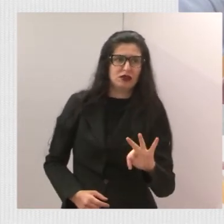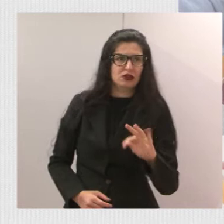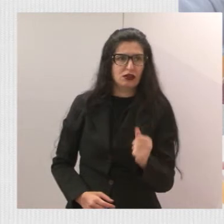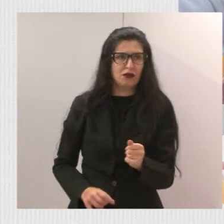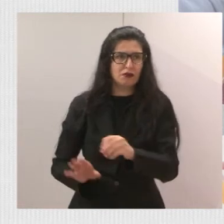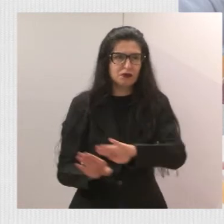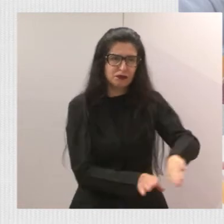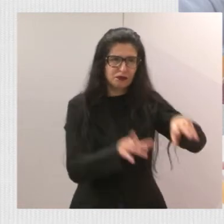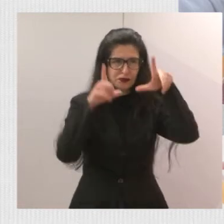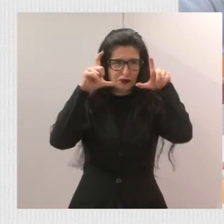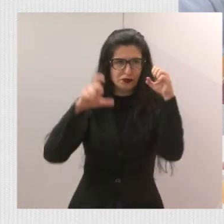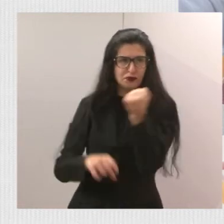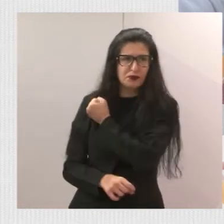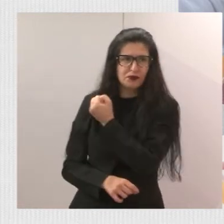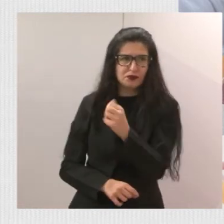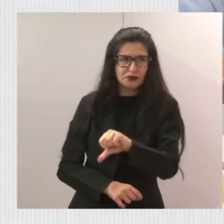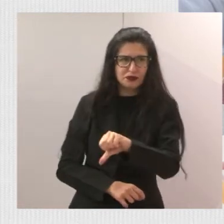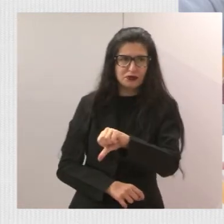A foto 9.